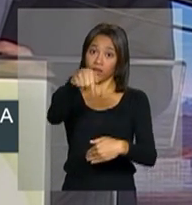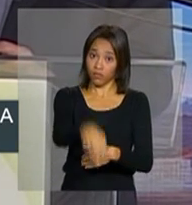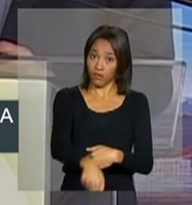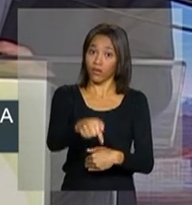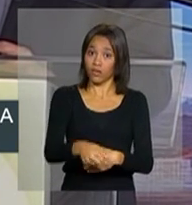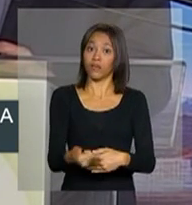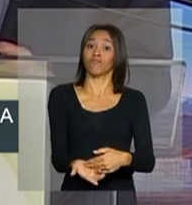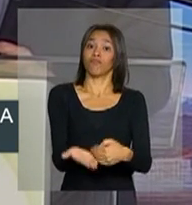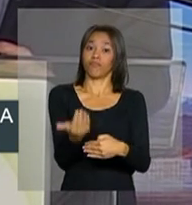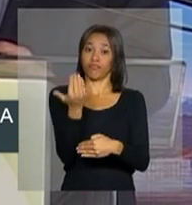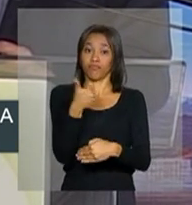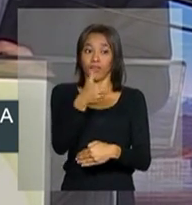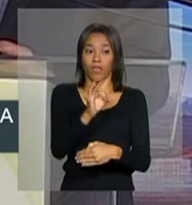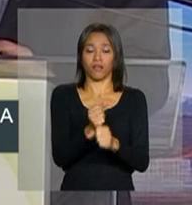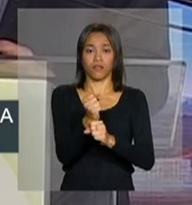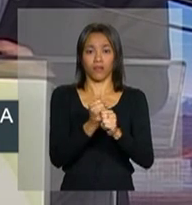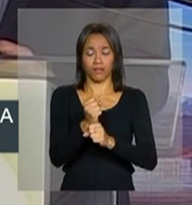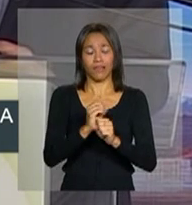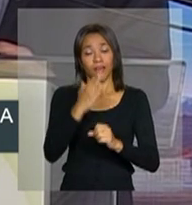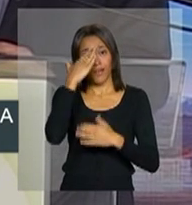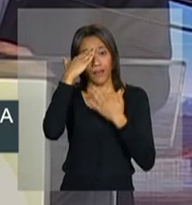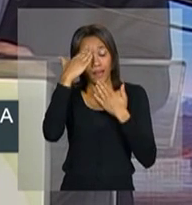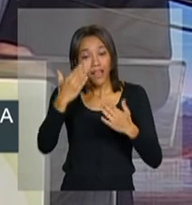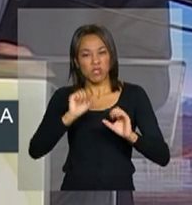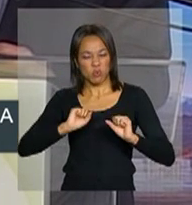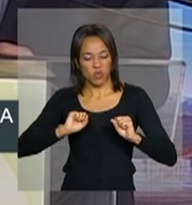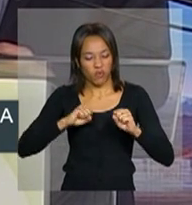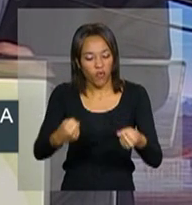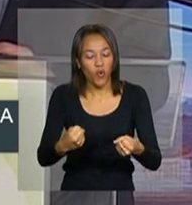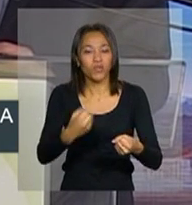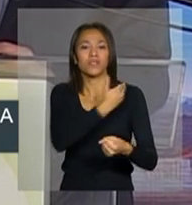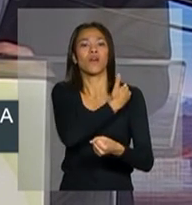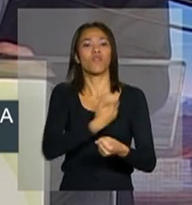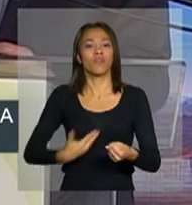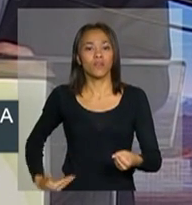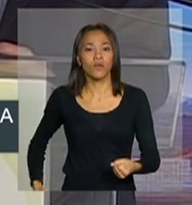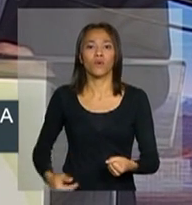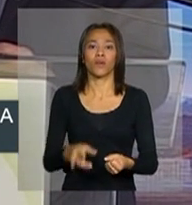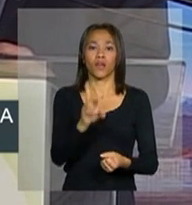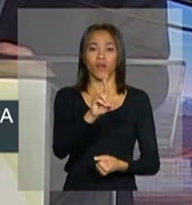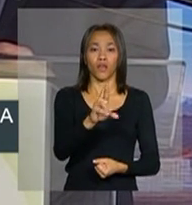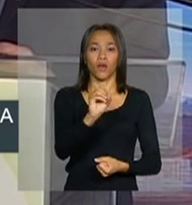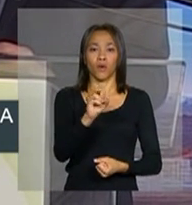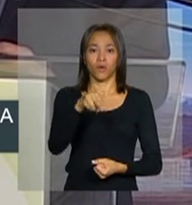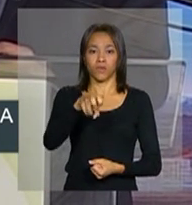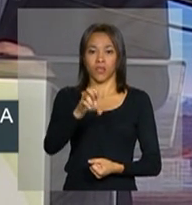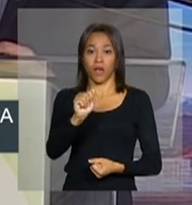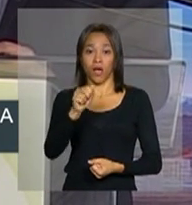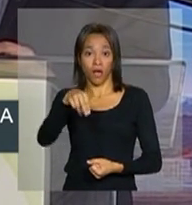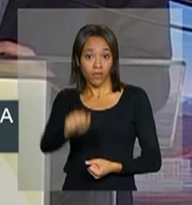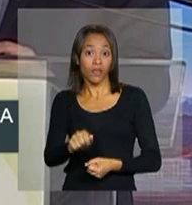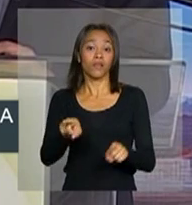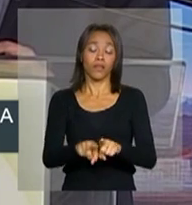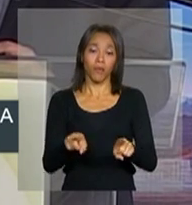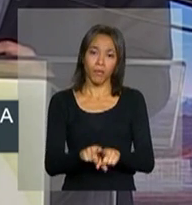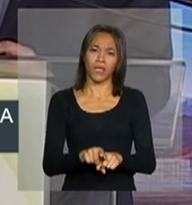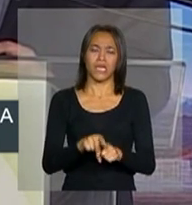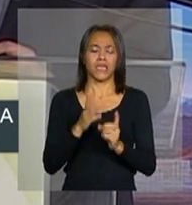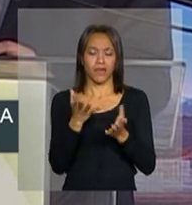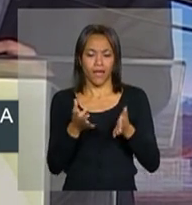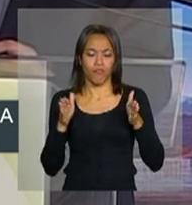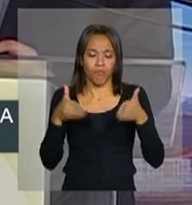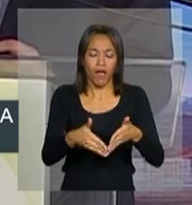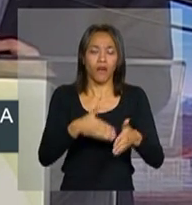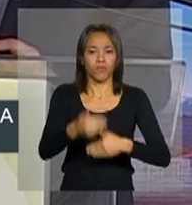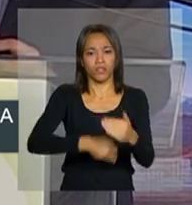das últimas débitas. Graças ao esforço incansável da nossa governadora Rosiana e em prol do desenvolvimento econômico e social